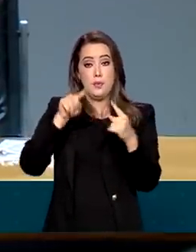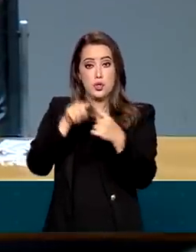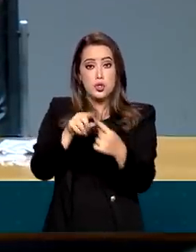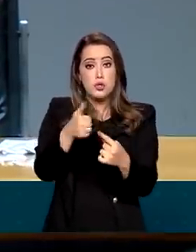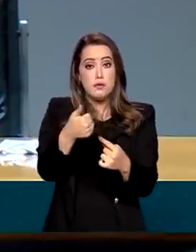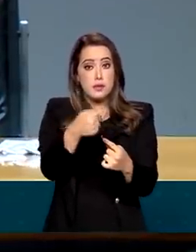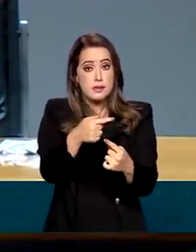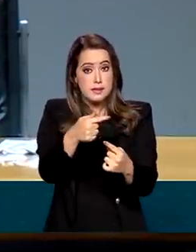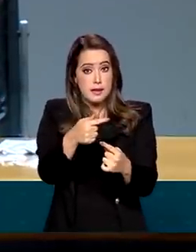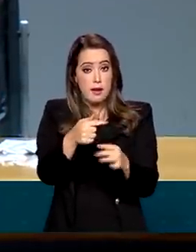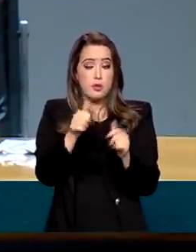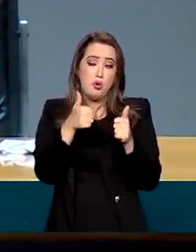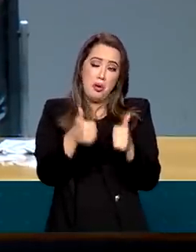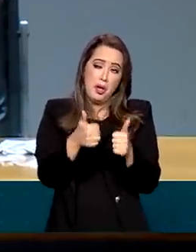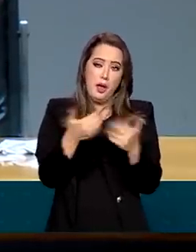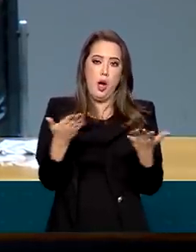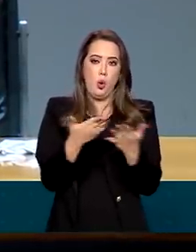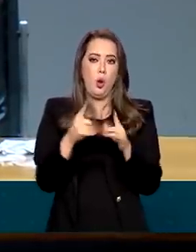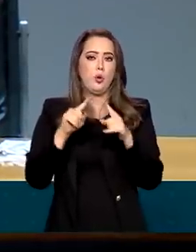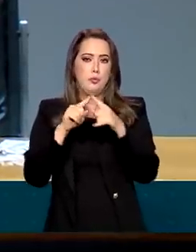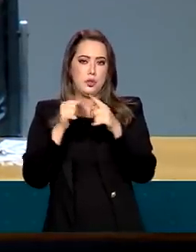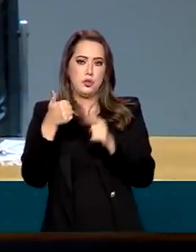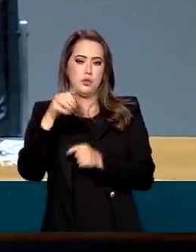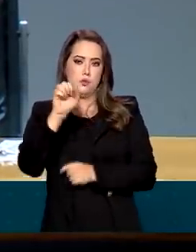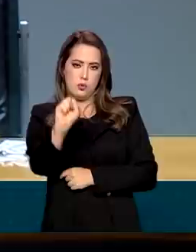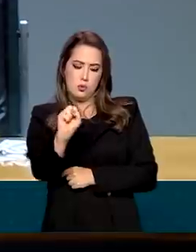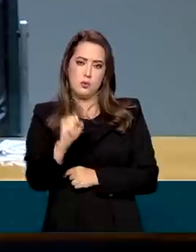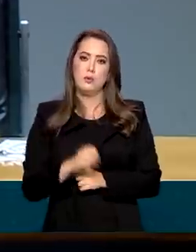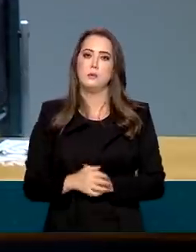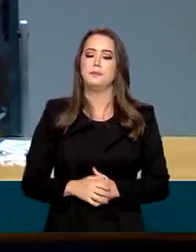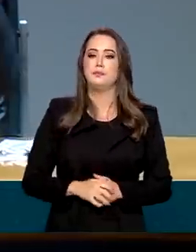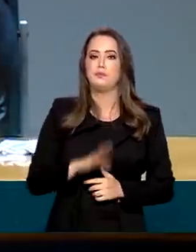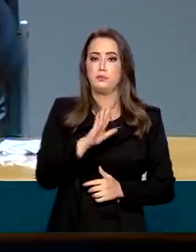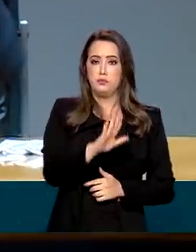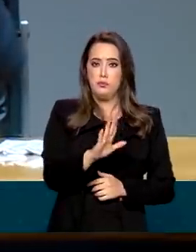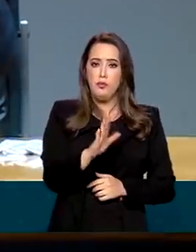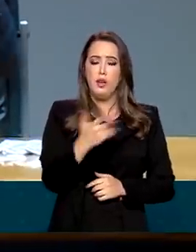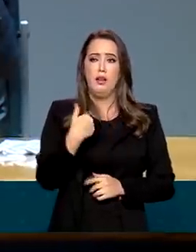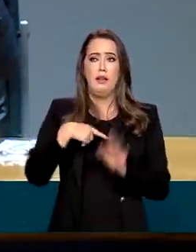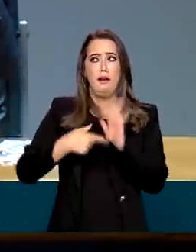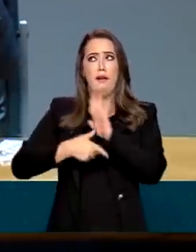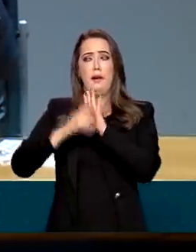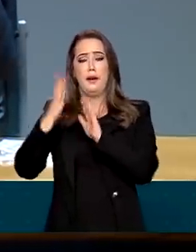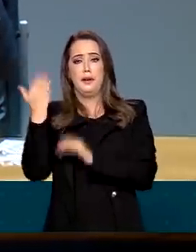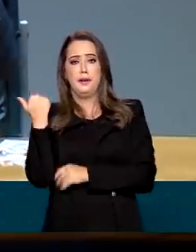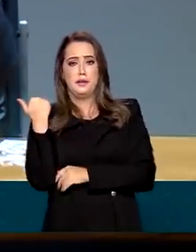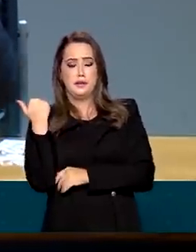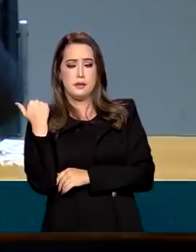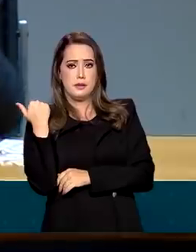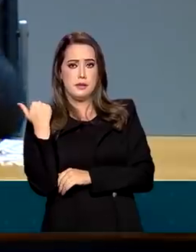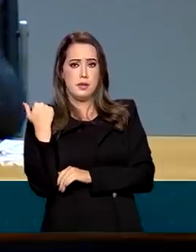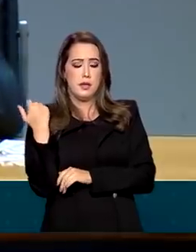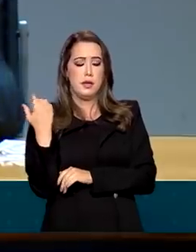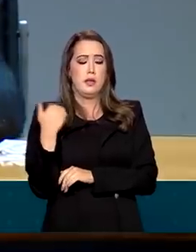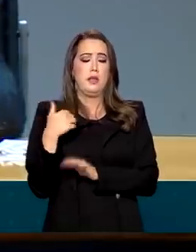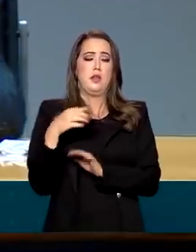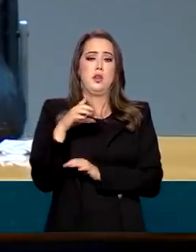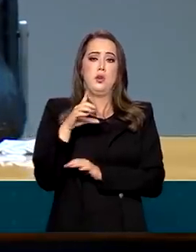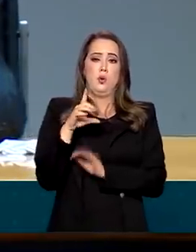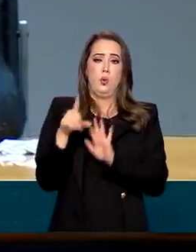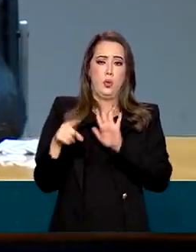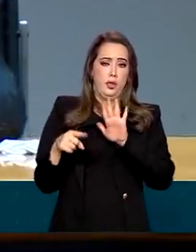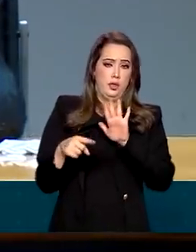O déficit, em vez de ser praticamente zerado o ano que vem, porque ele veio de 10,5% para 2